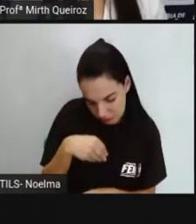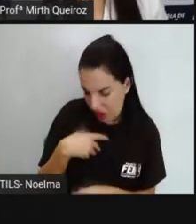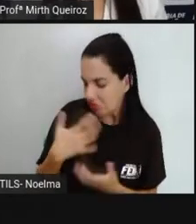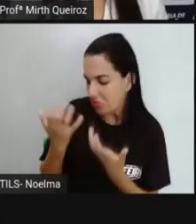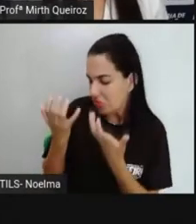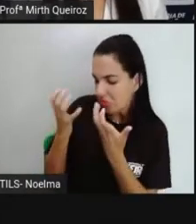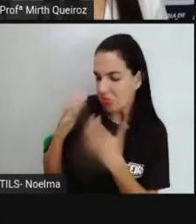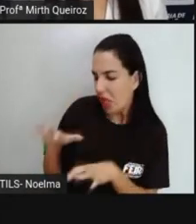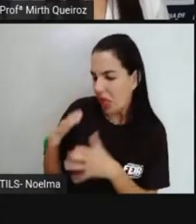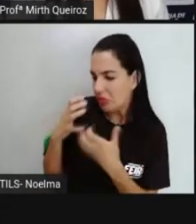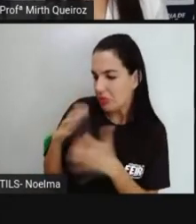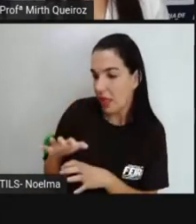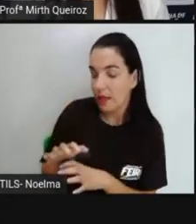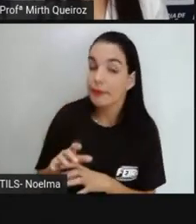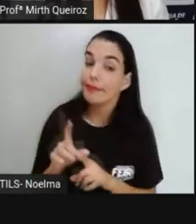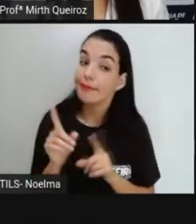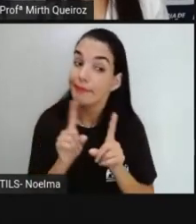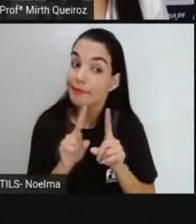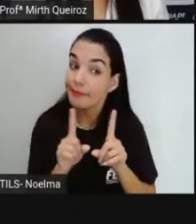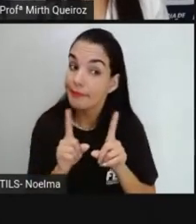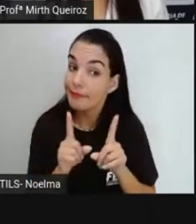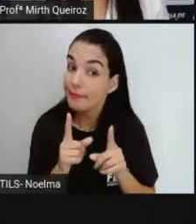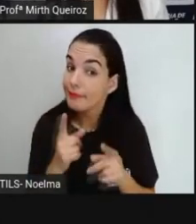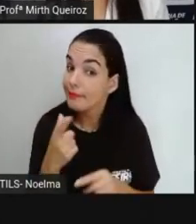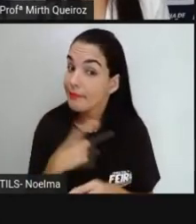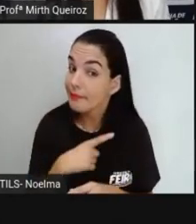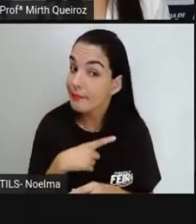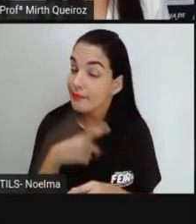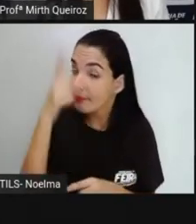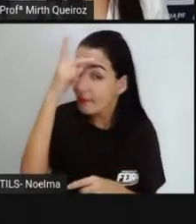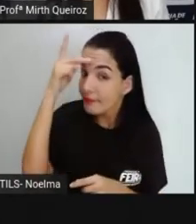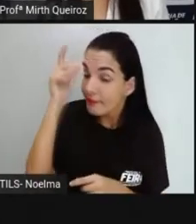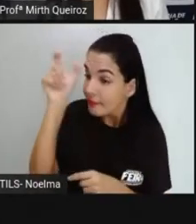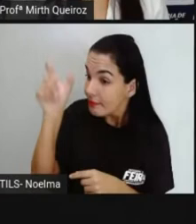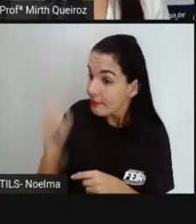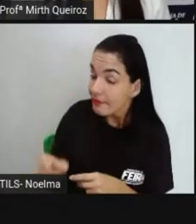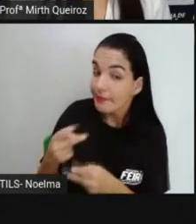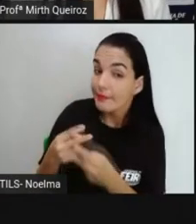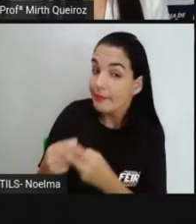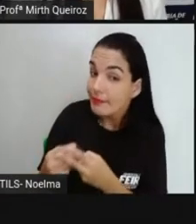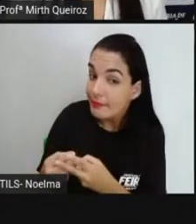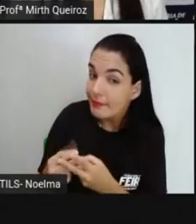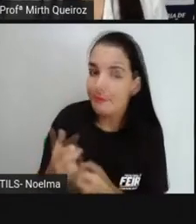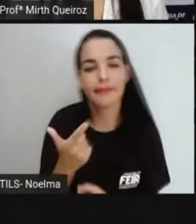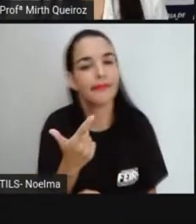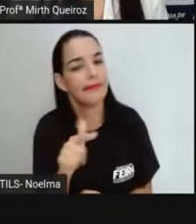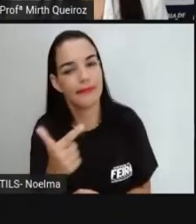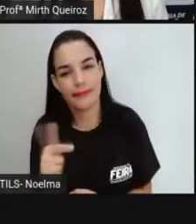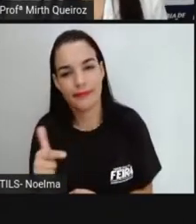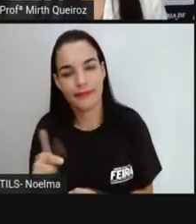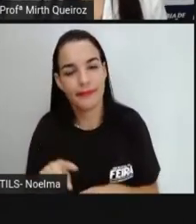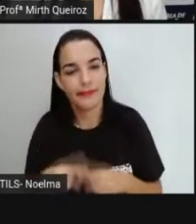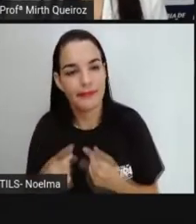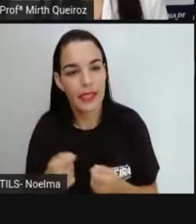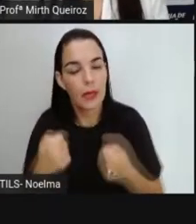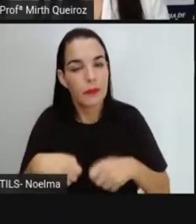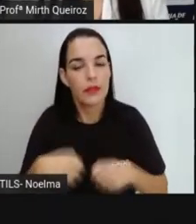nada E isso não é ser uma pessoa resiliente A a pessoa resiliente Ela, ó, para